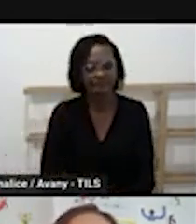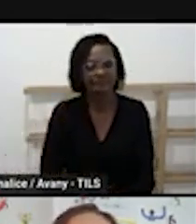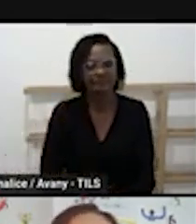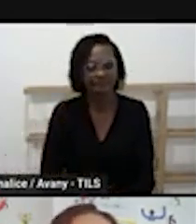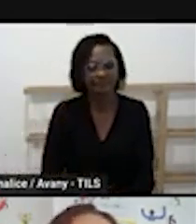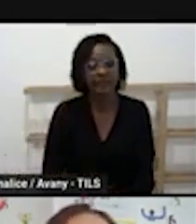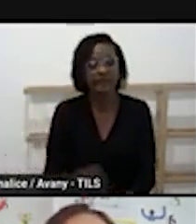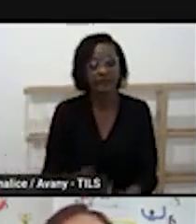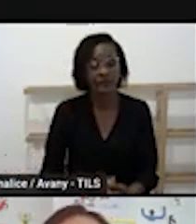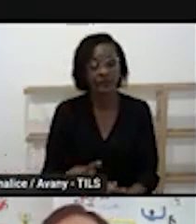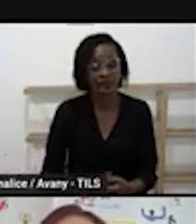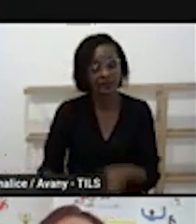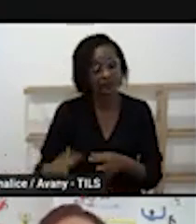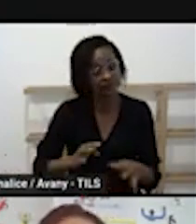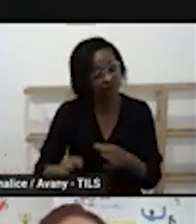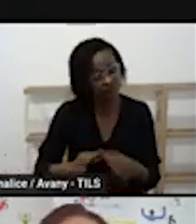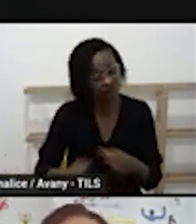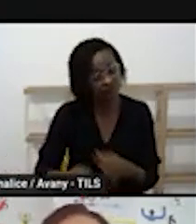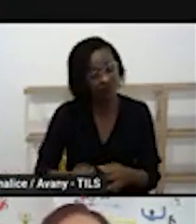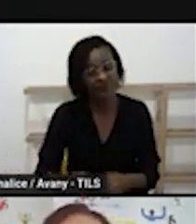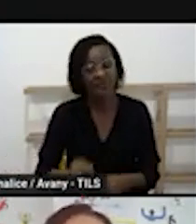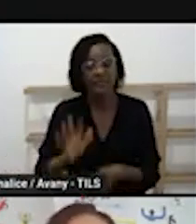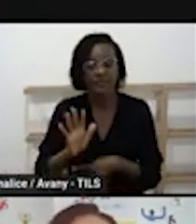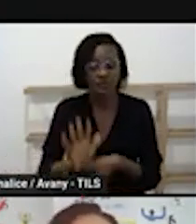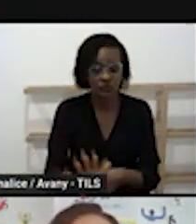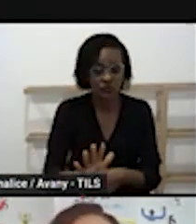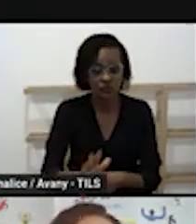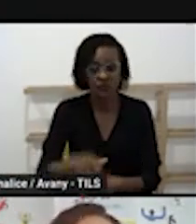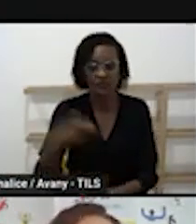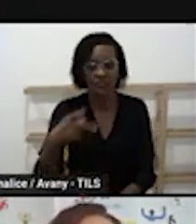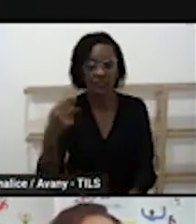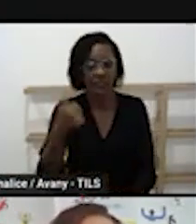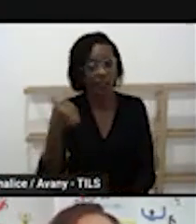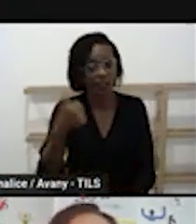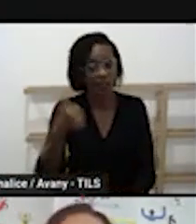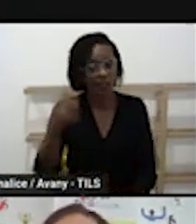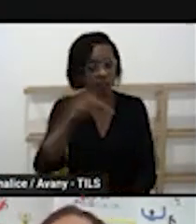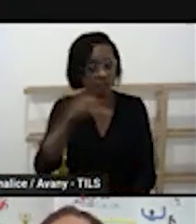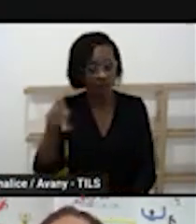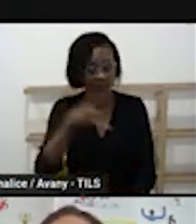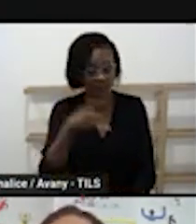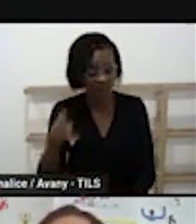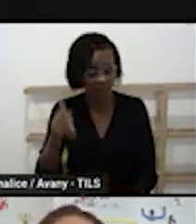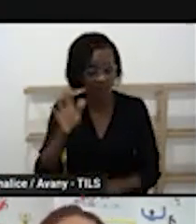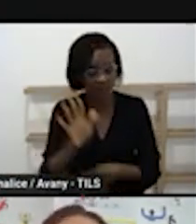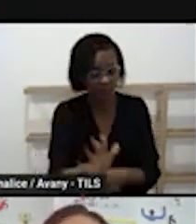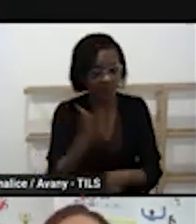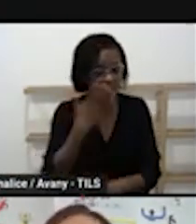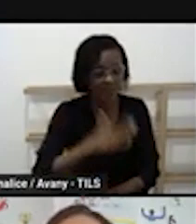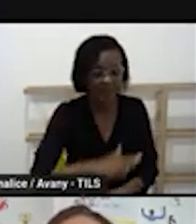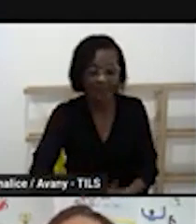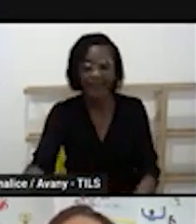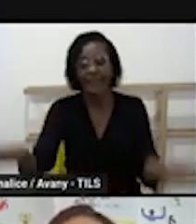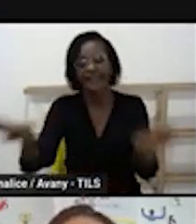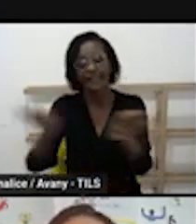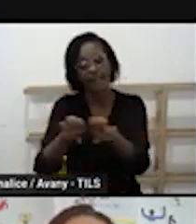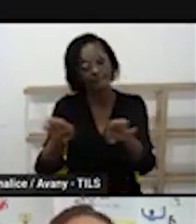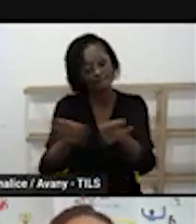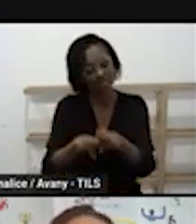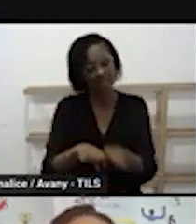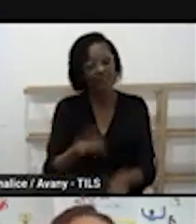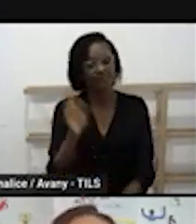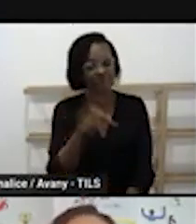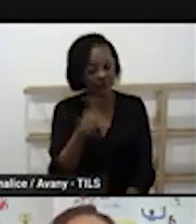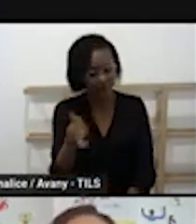para a criança, para a criança e para o professor. Então, quando a gente pensar na rotina, gente não pensa só na criança, gente pensa também no professor,